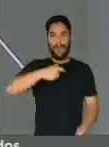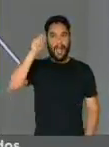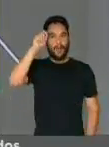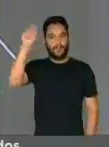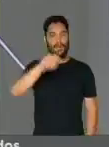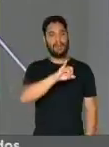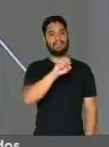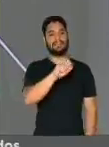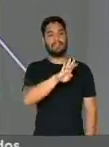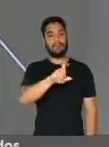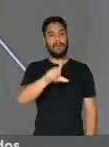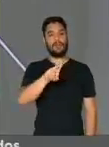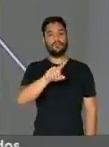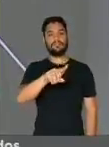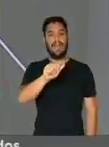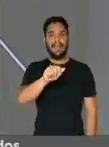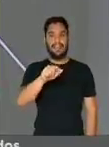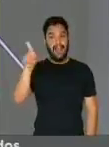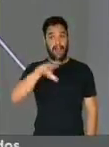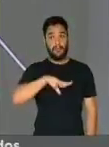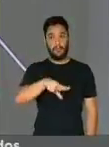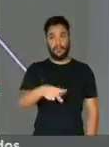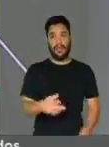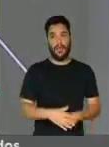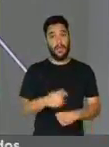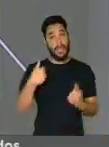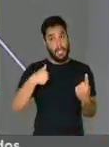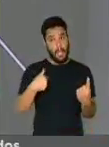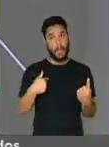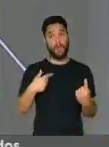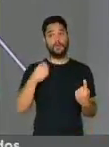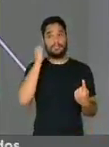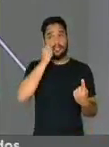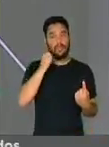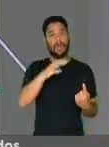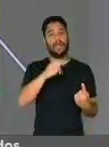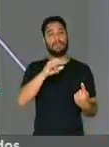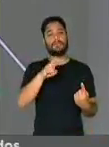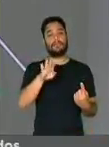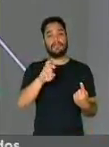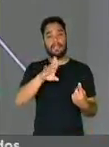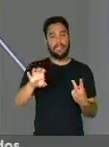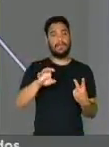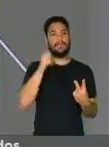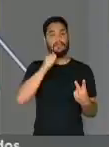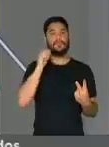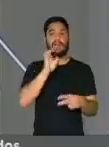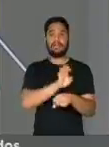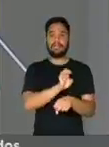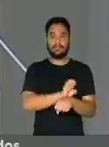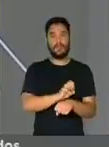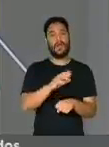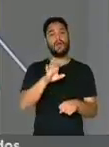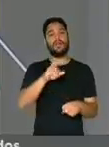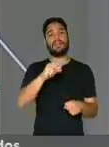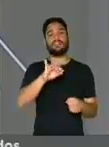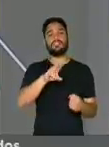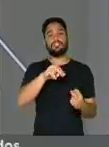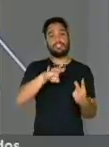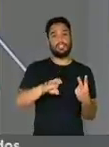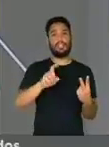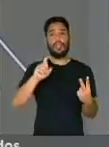Lousada. Participamos eu, o senador Capiberi, a deputada estadual Cristina Almeida, o ex-governador e